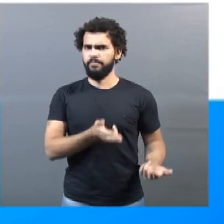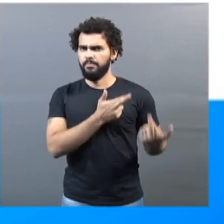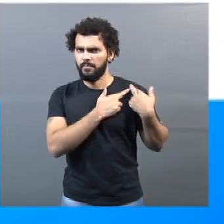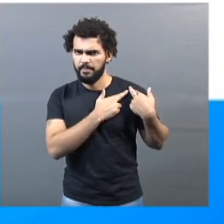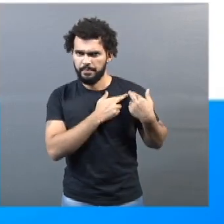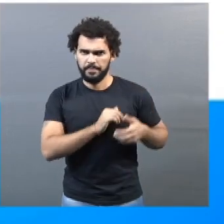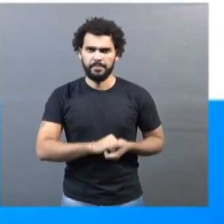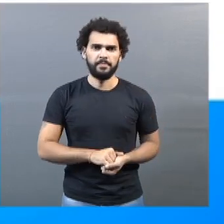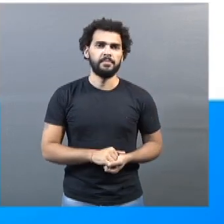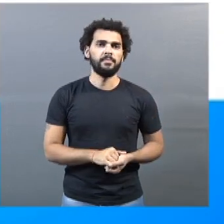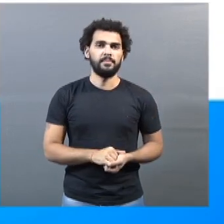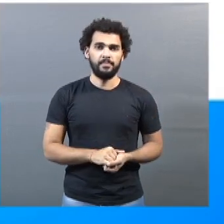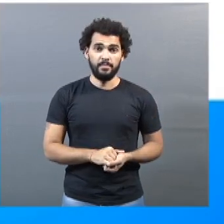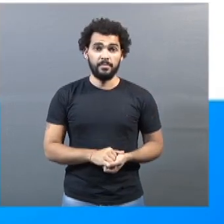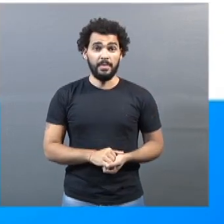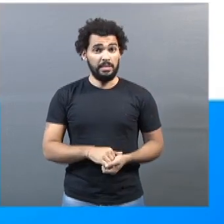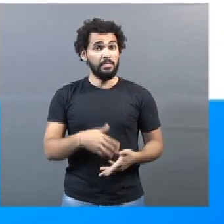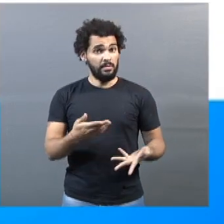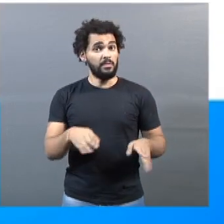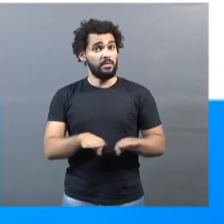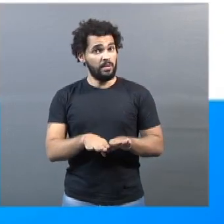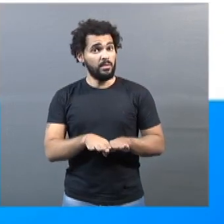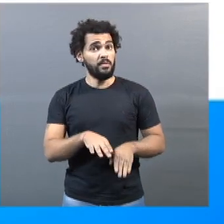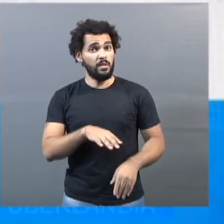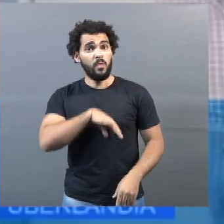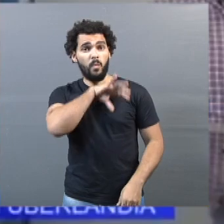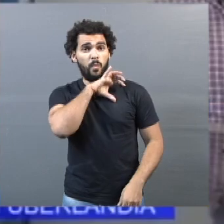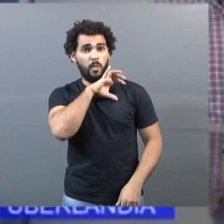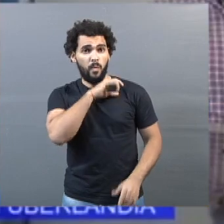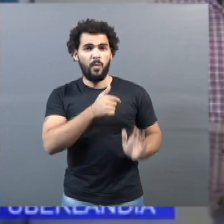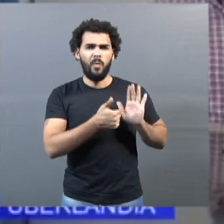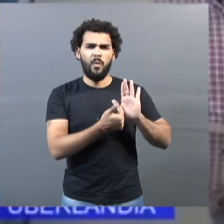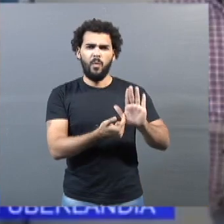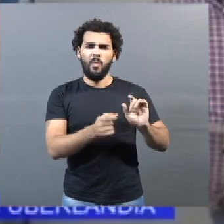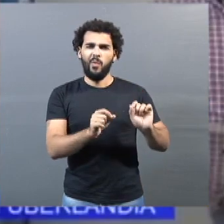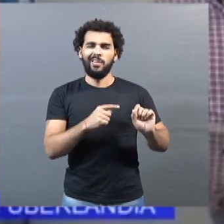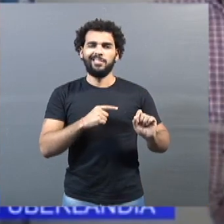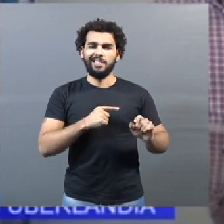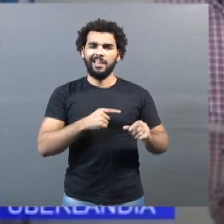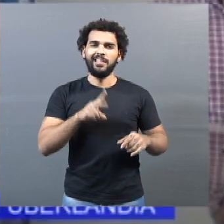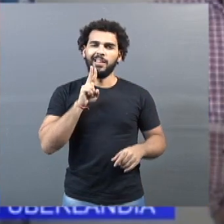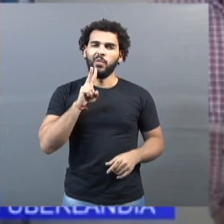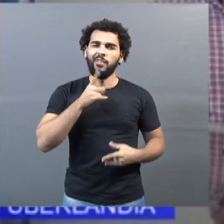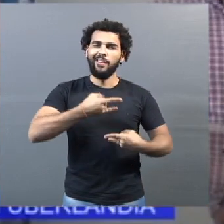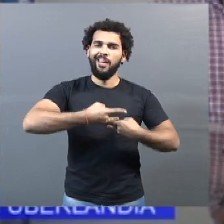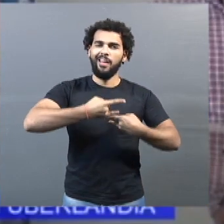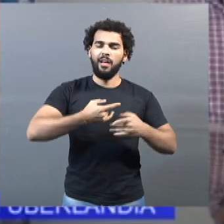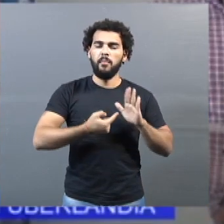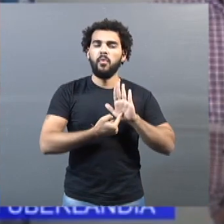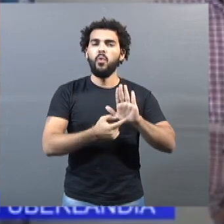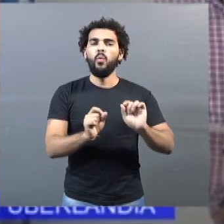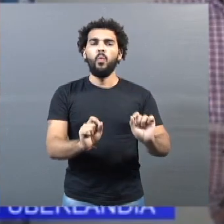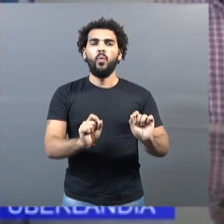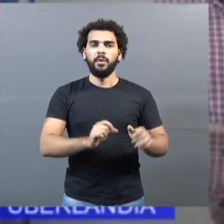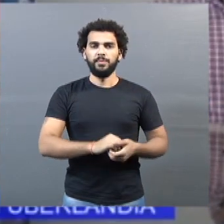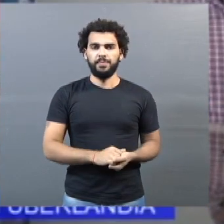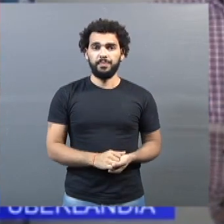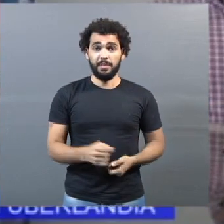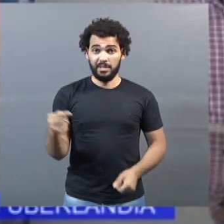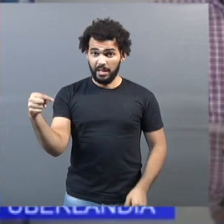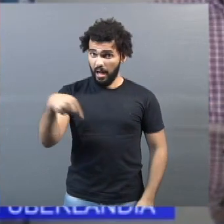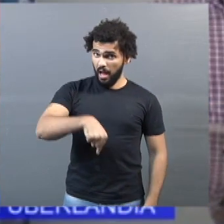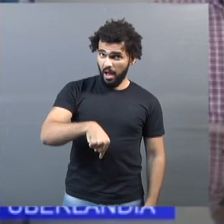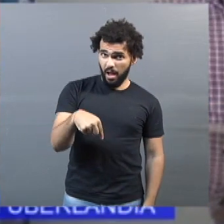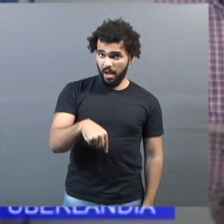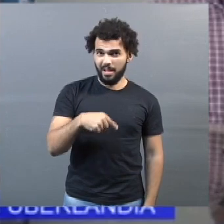Ainda segundo os dados apresentados pelo prefeito, na live realizada na segunda-feira, a pandemia na cidade pode ter